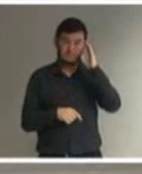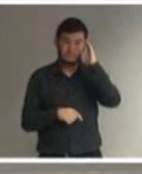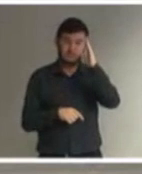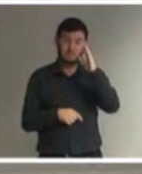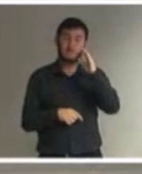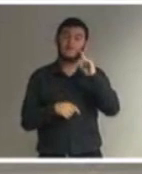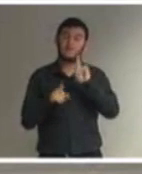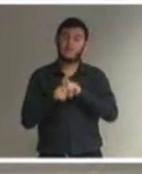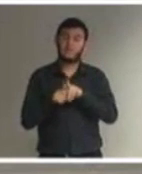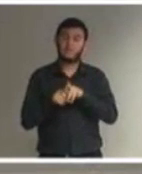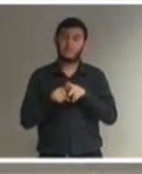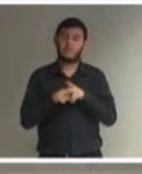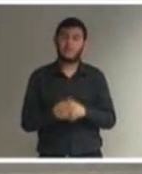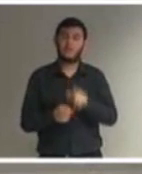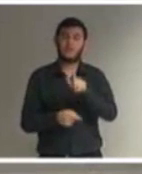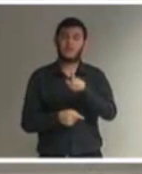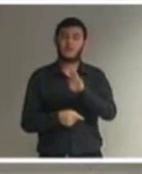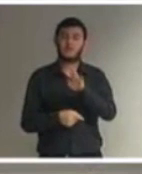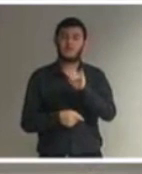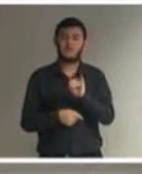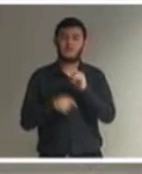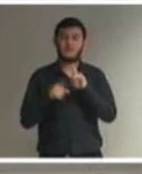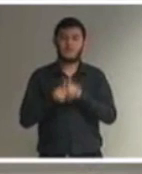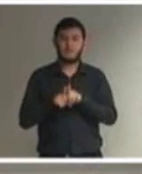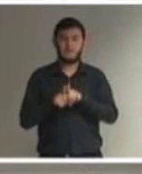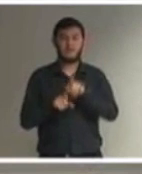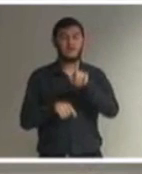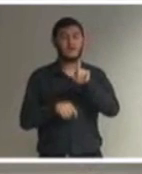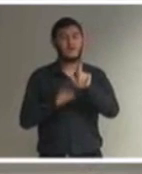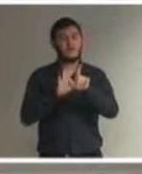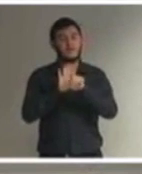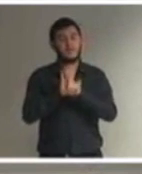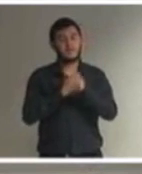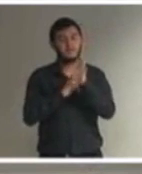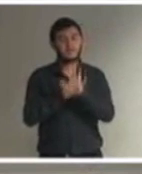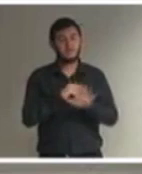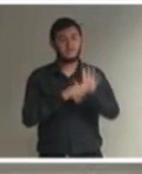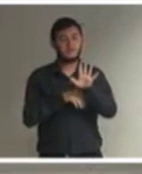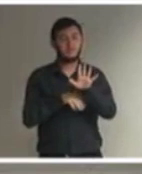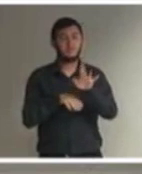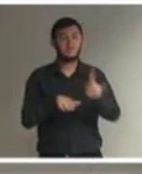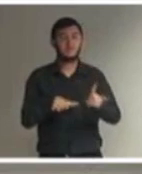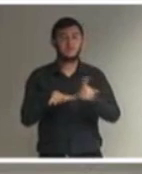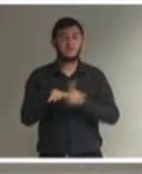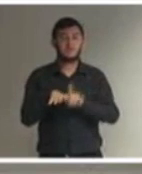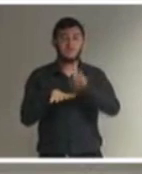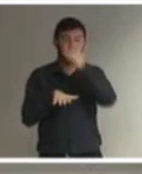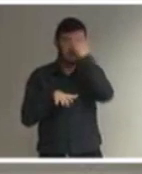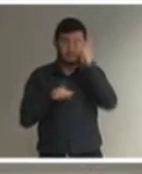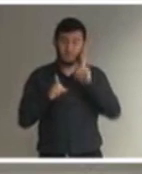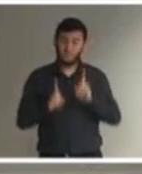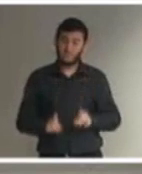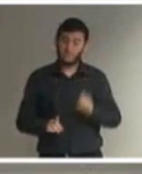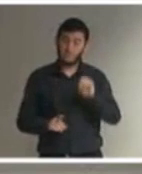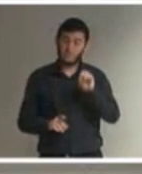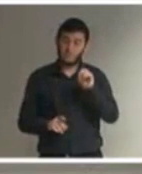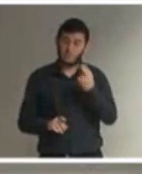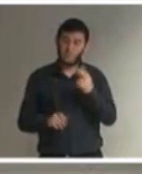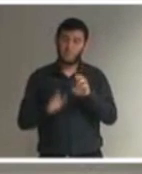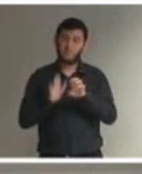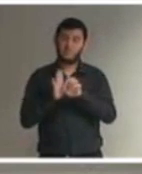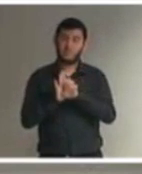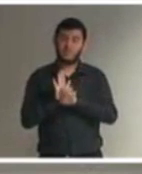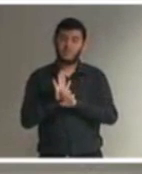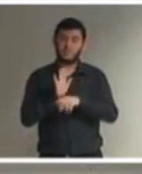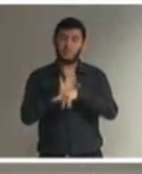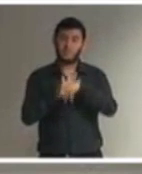da LBI, da Lei Brasileira de Inclusão da Pessoa com Deficiência ou Estatuto da Pessoa com Deficiência. A LBI